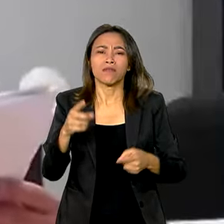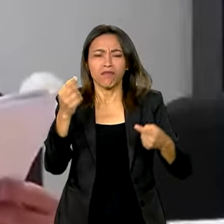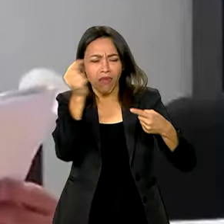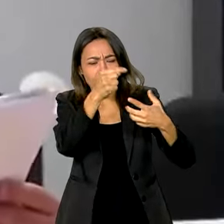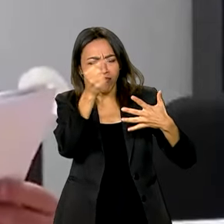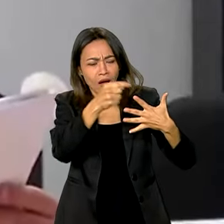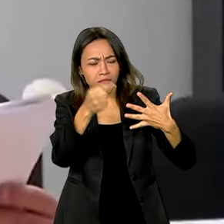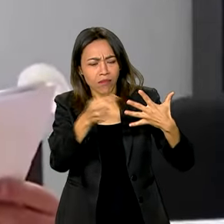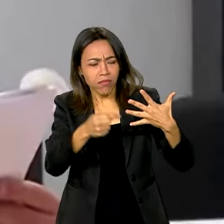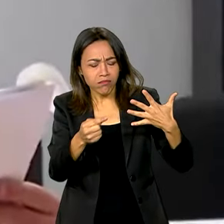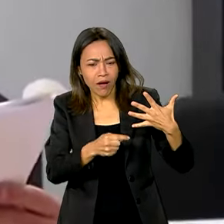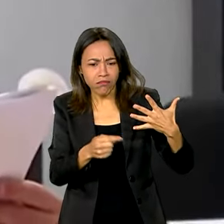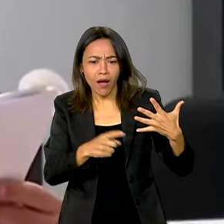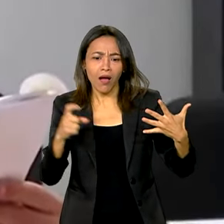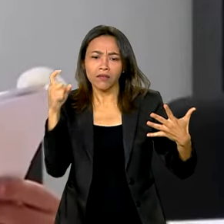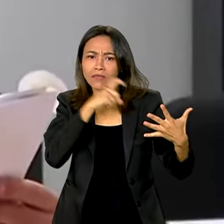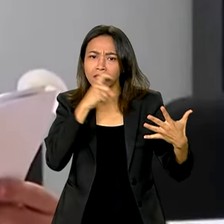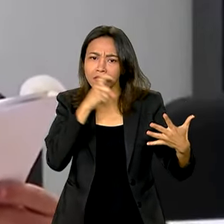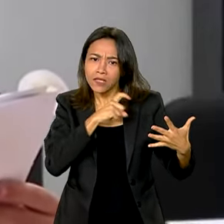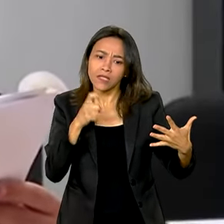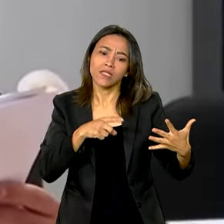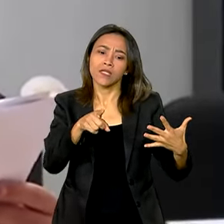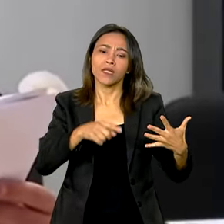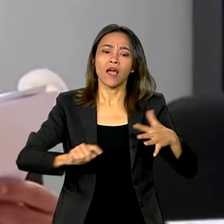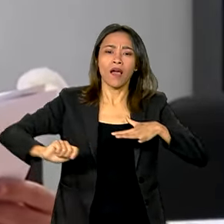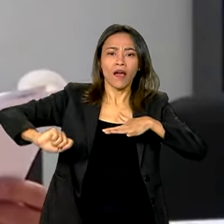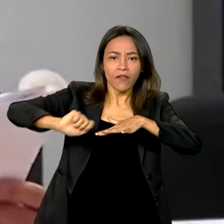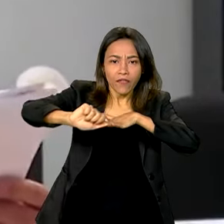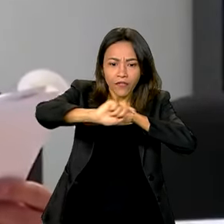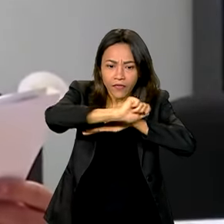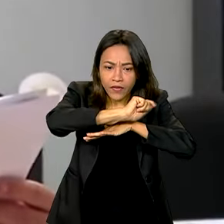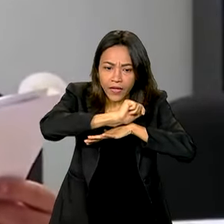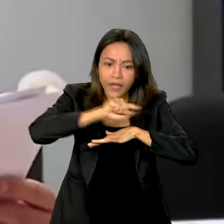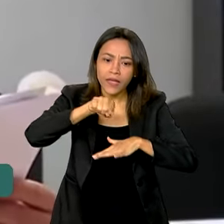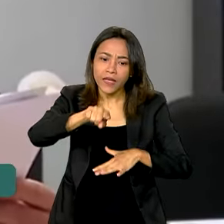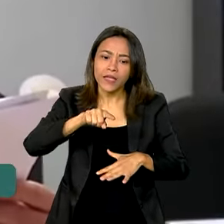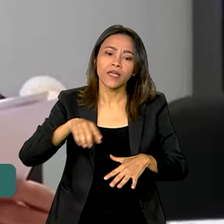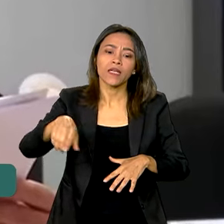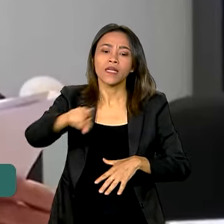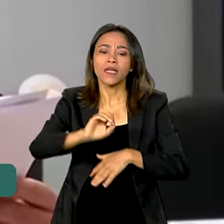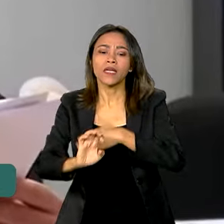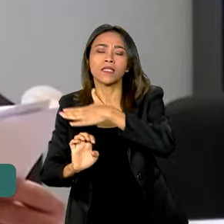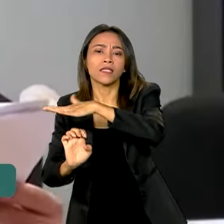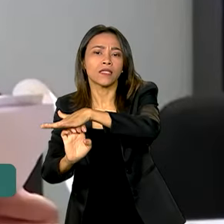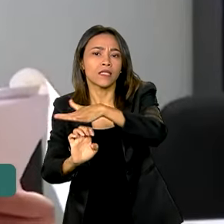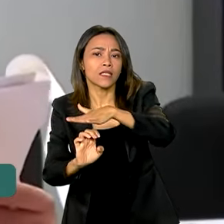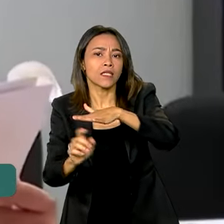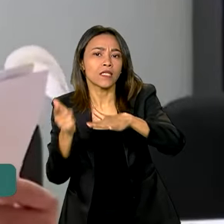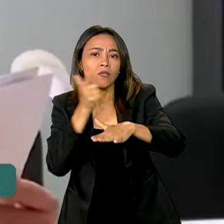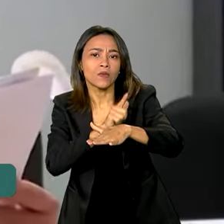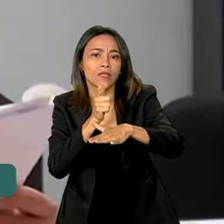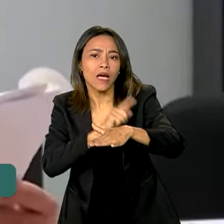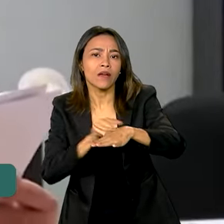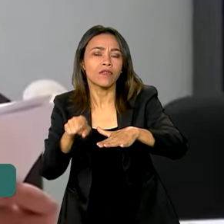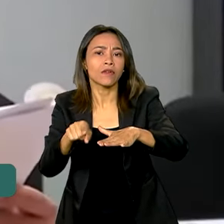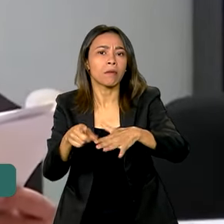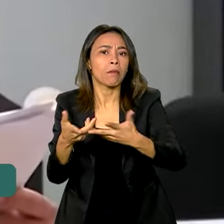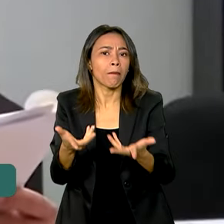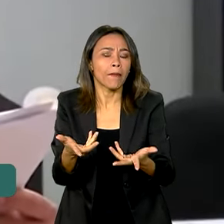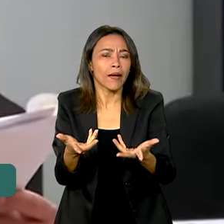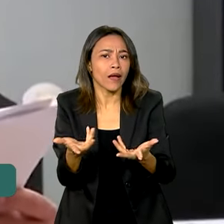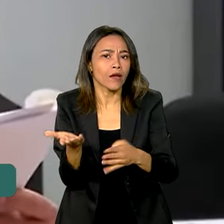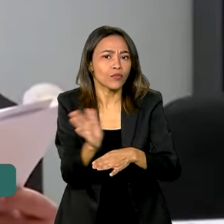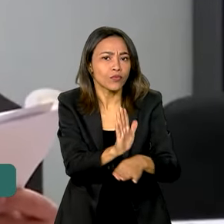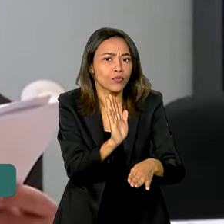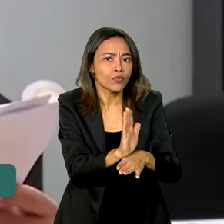Como era mentira também a fake news que as aeronaves particulares foram impedidas de abastecer na academia da Polícia Militar e